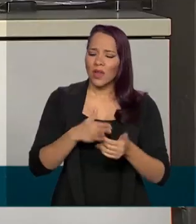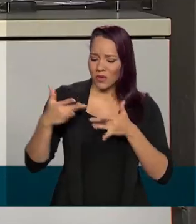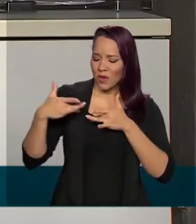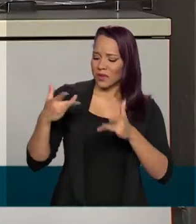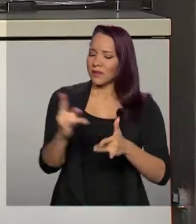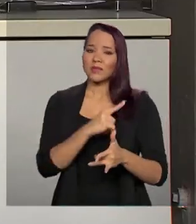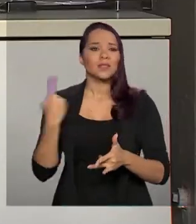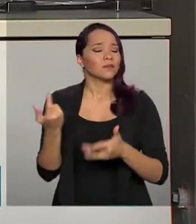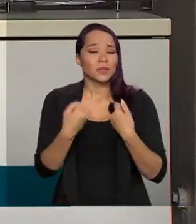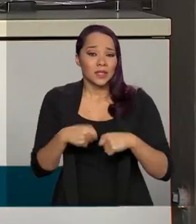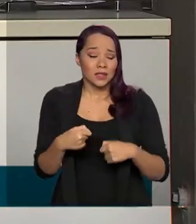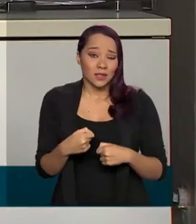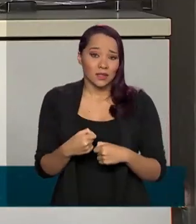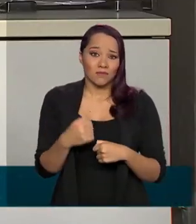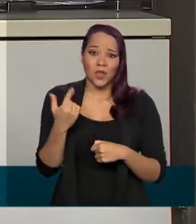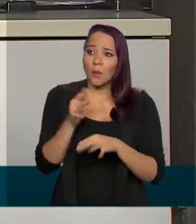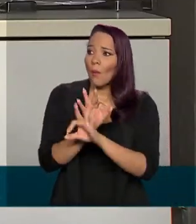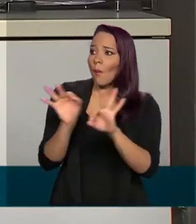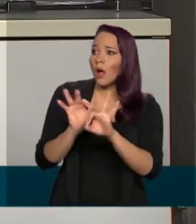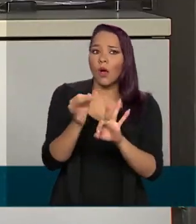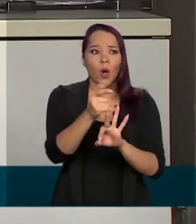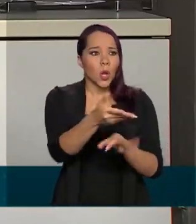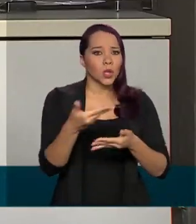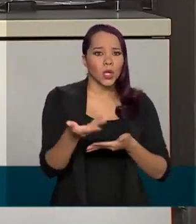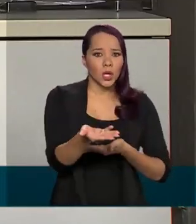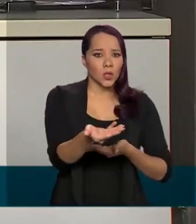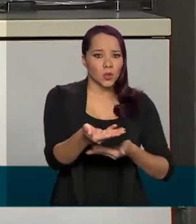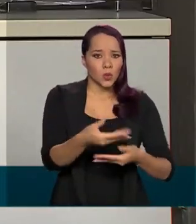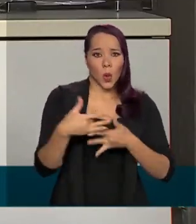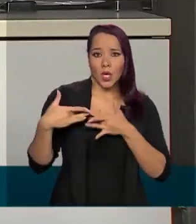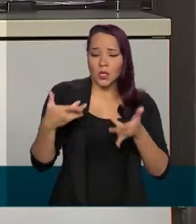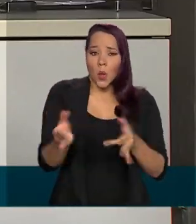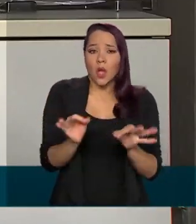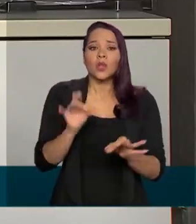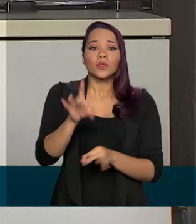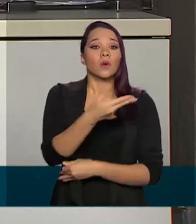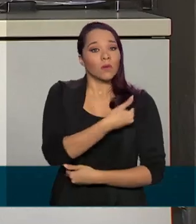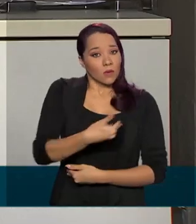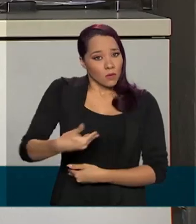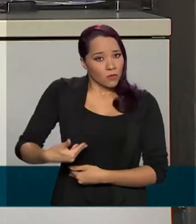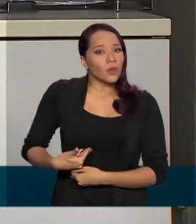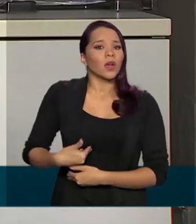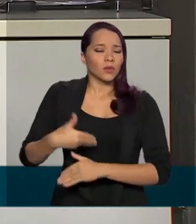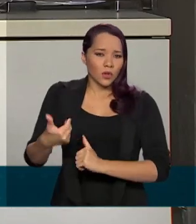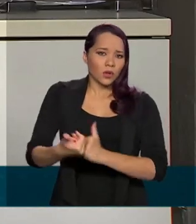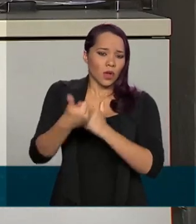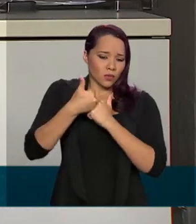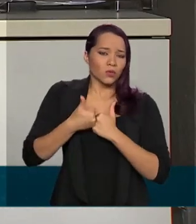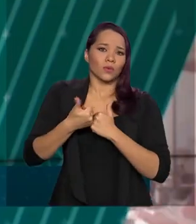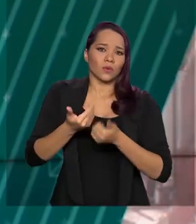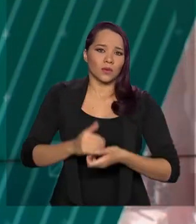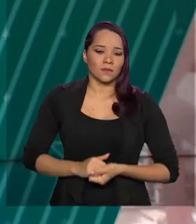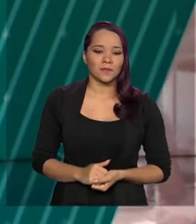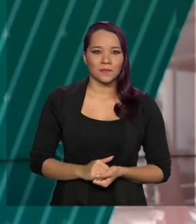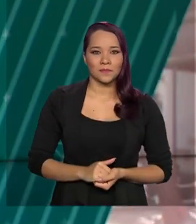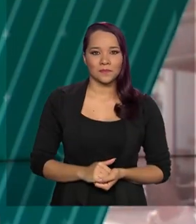precisa, a gente não recebe quase nenhum tipo de doação, é só o governo mesmo que sustenta a nossa unidade.